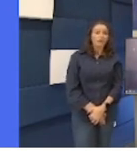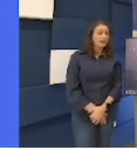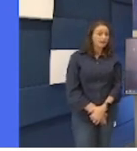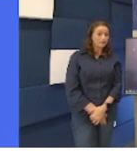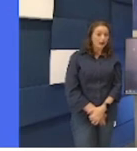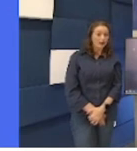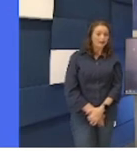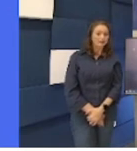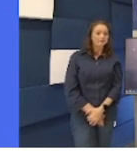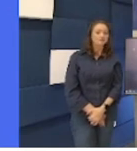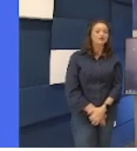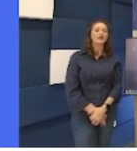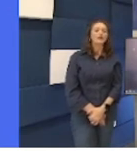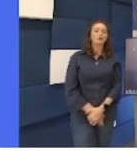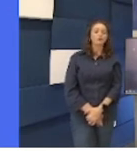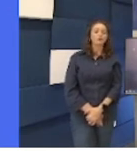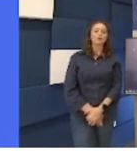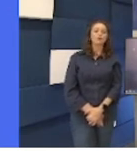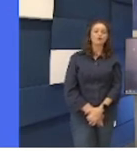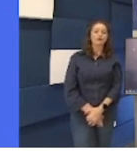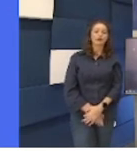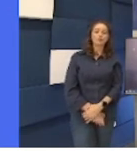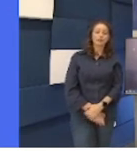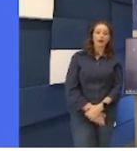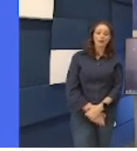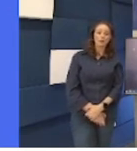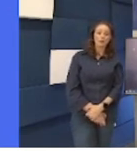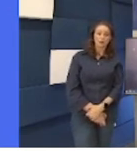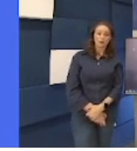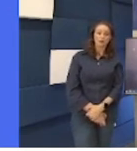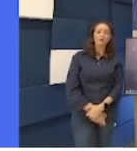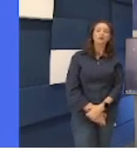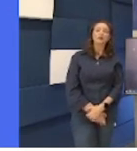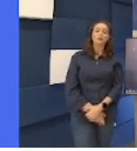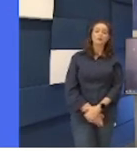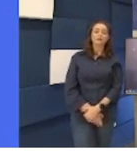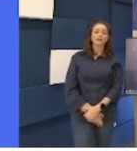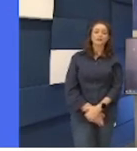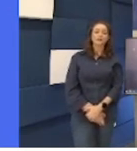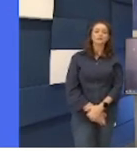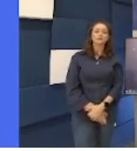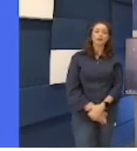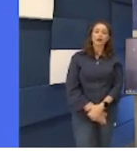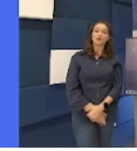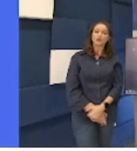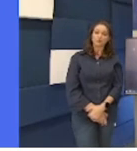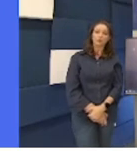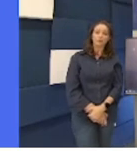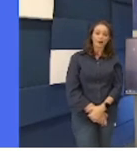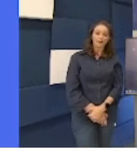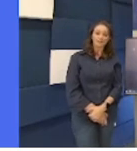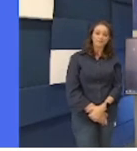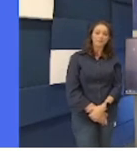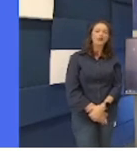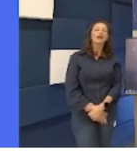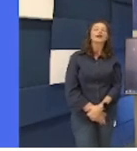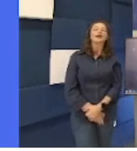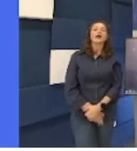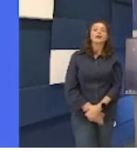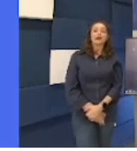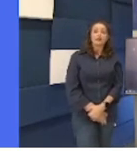borda frontal arredondada, encosto com forma adaptada ao corpo, com proteção da região lombar.